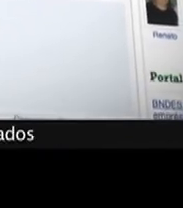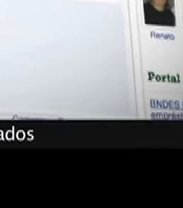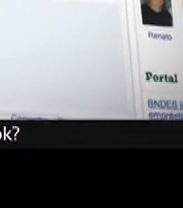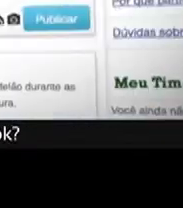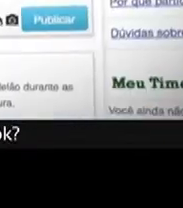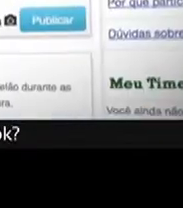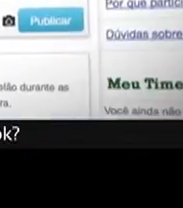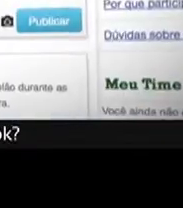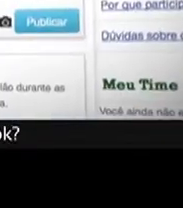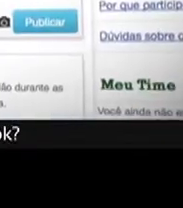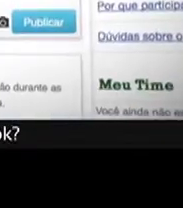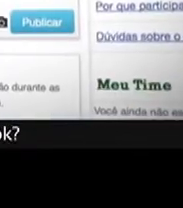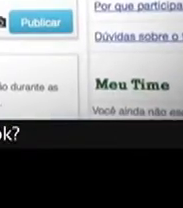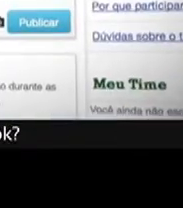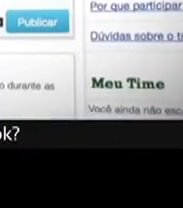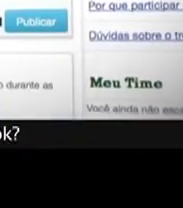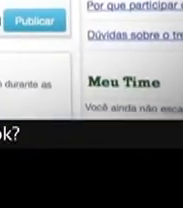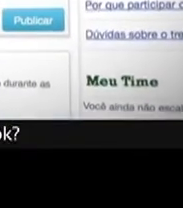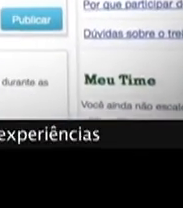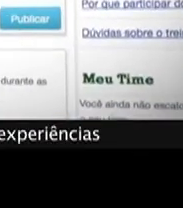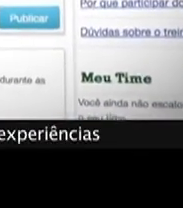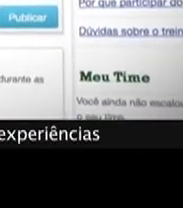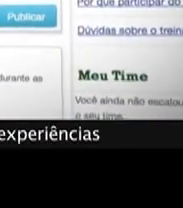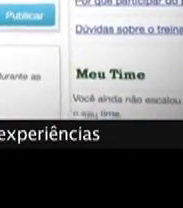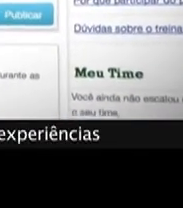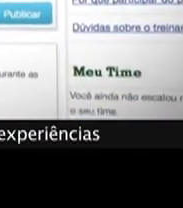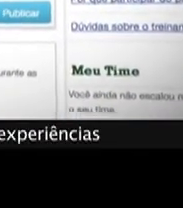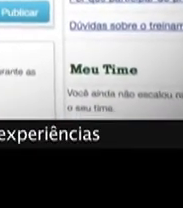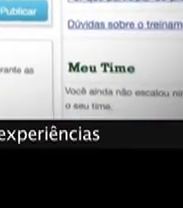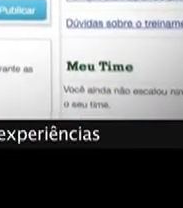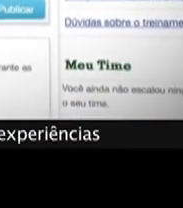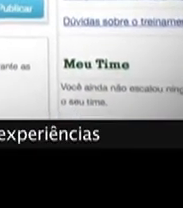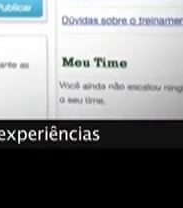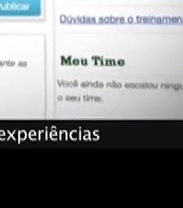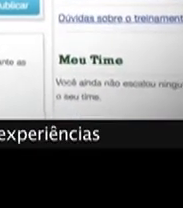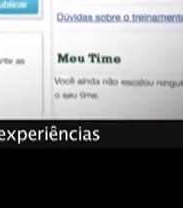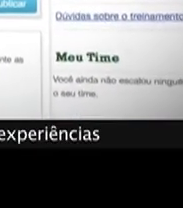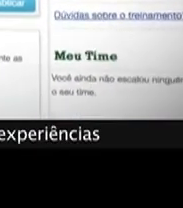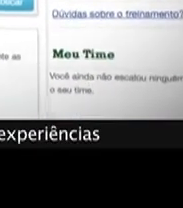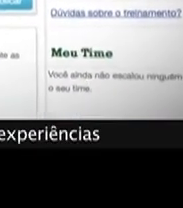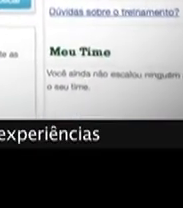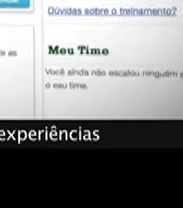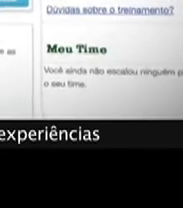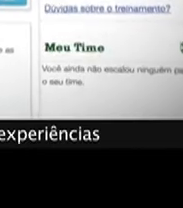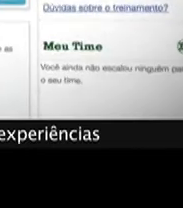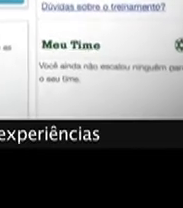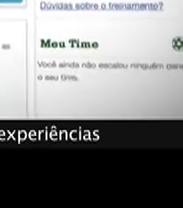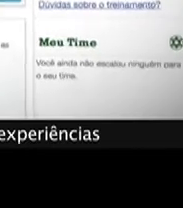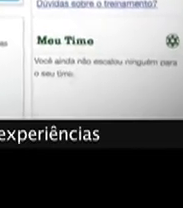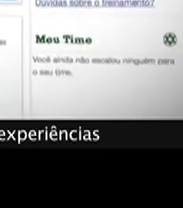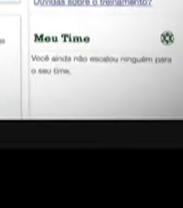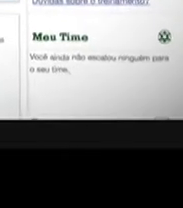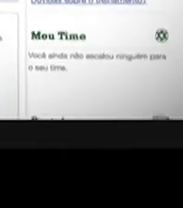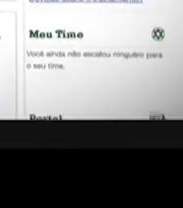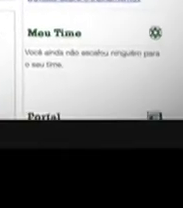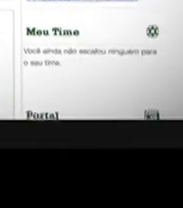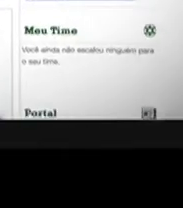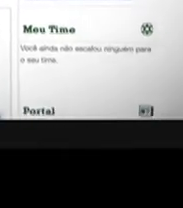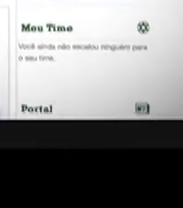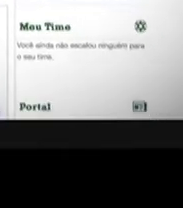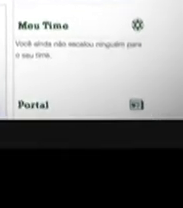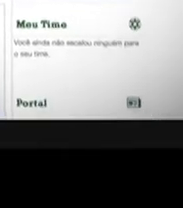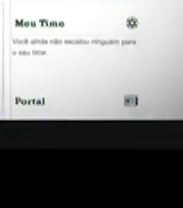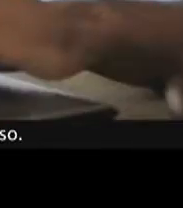certificados por uma universidade federal, ok? Bom, participe da rede, compartilhe suas experiências e